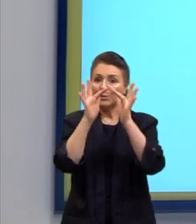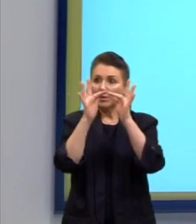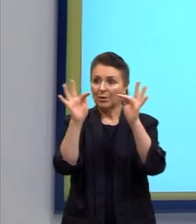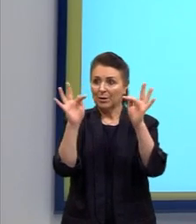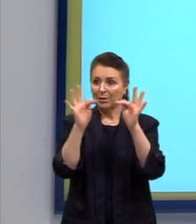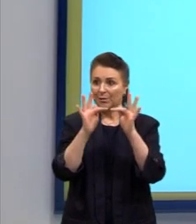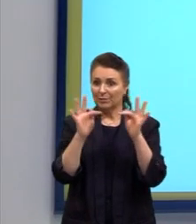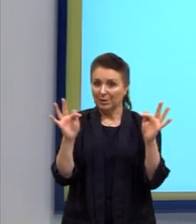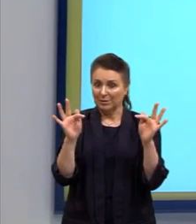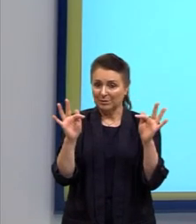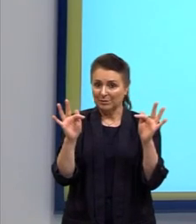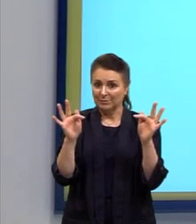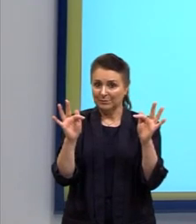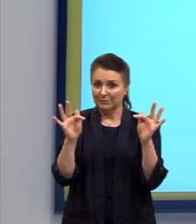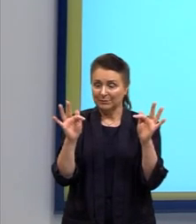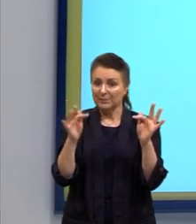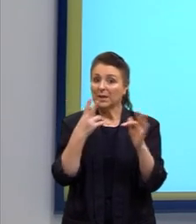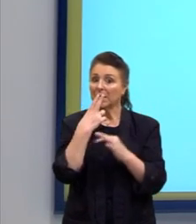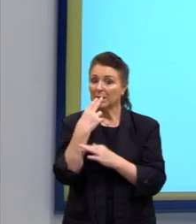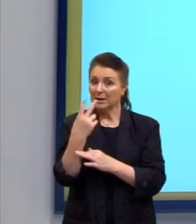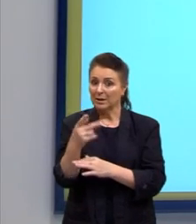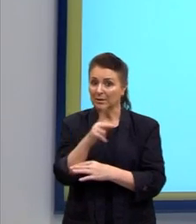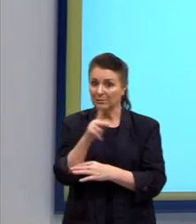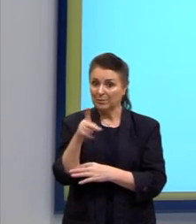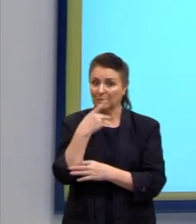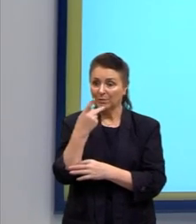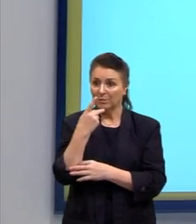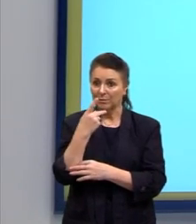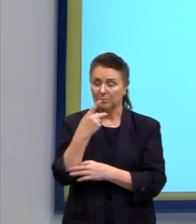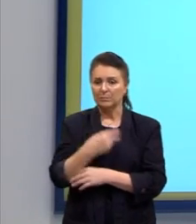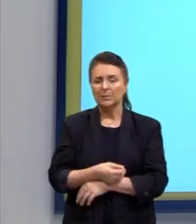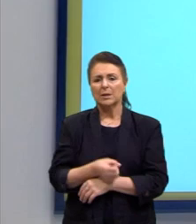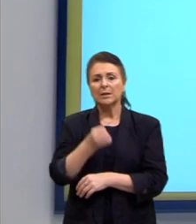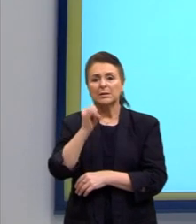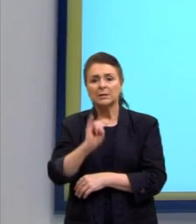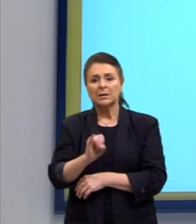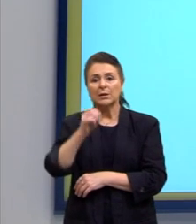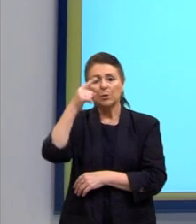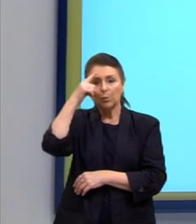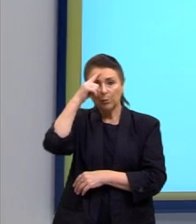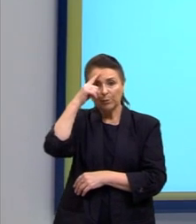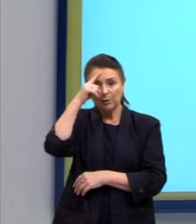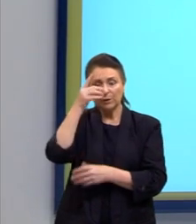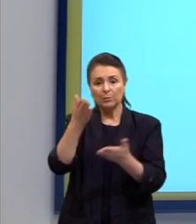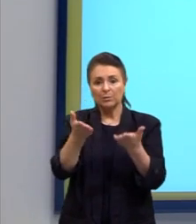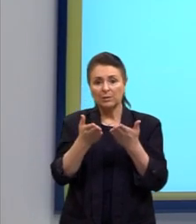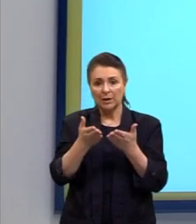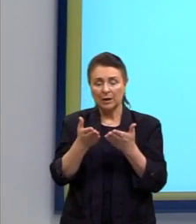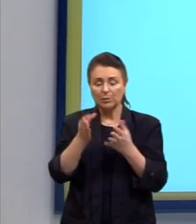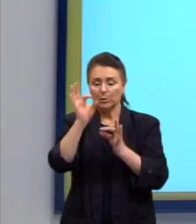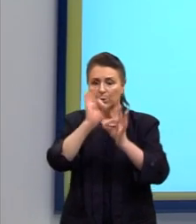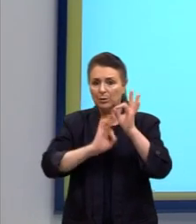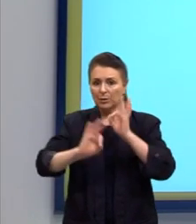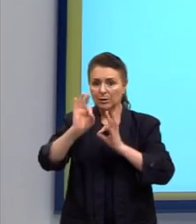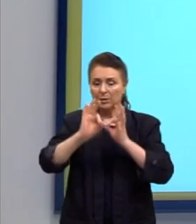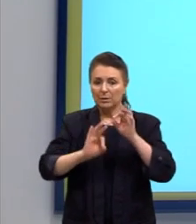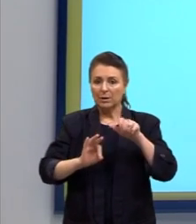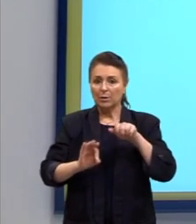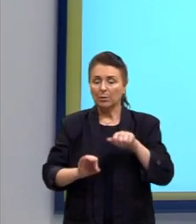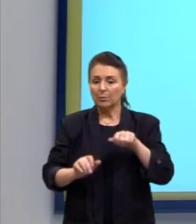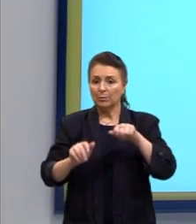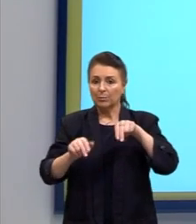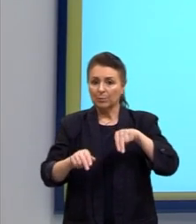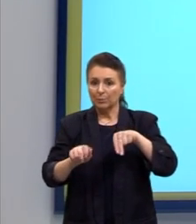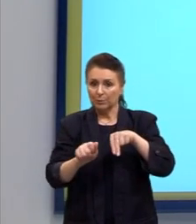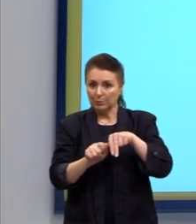Voldemort. Suponha que Harry quisesse formar todos os anagramas da frase I